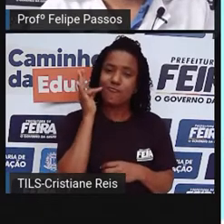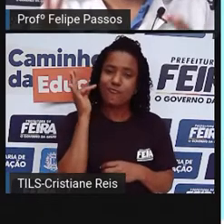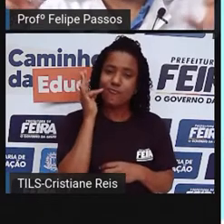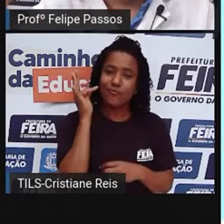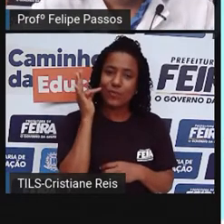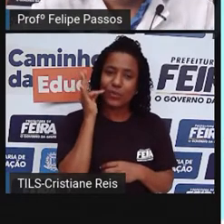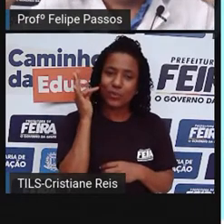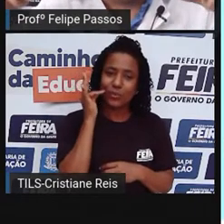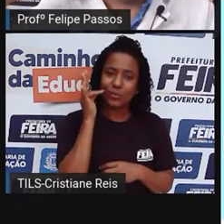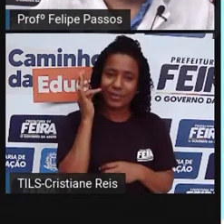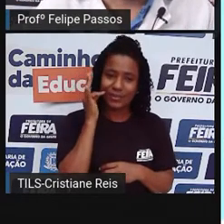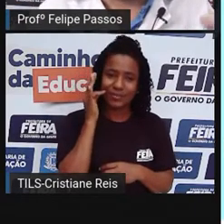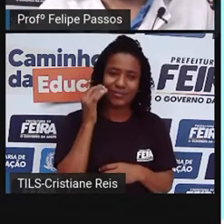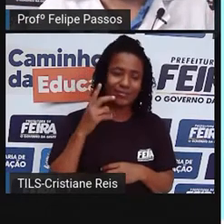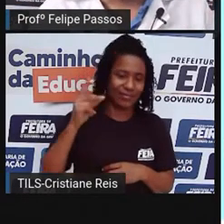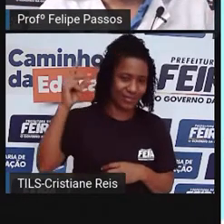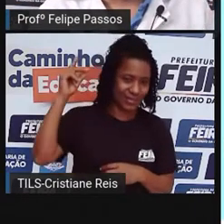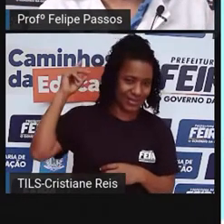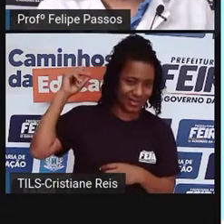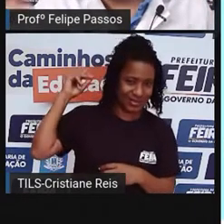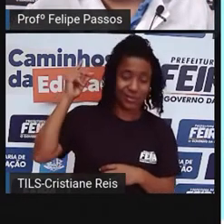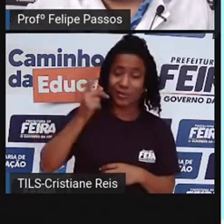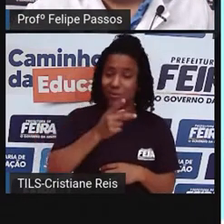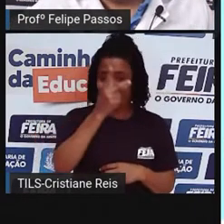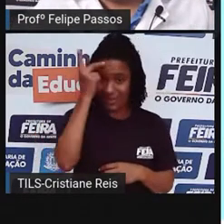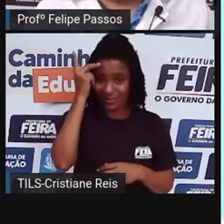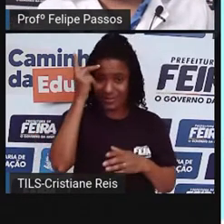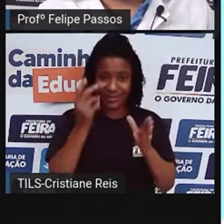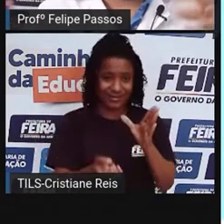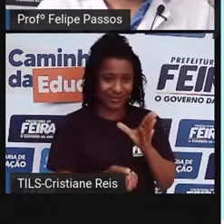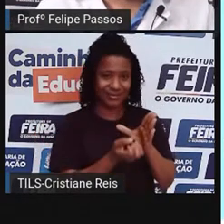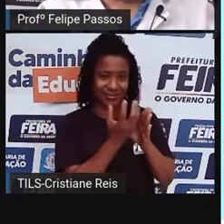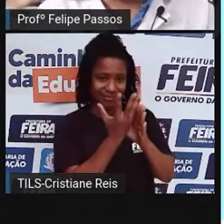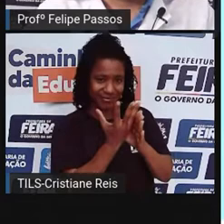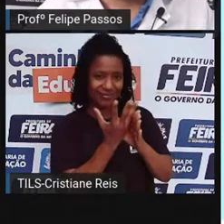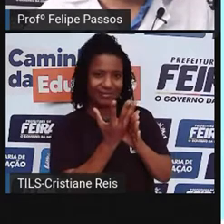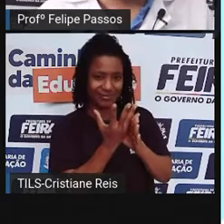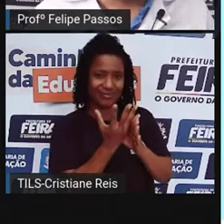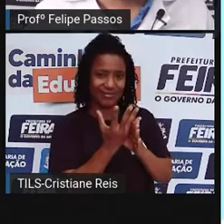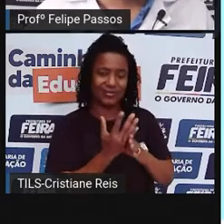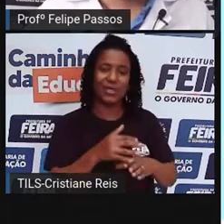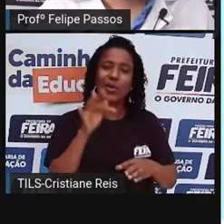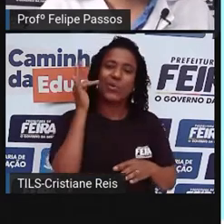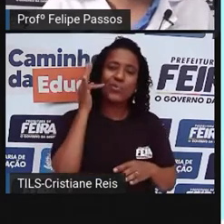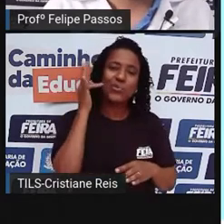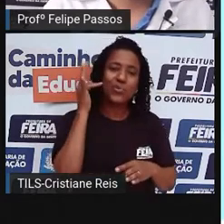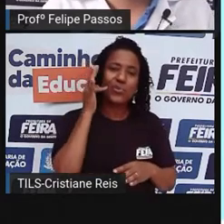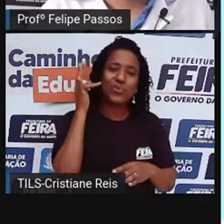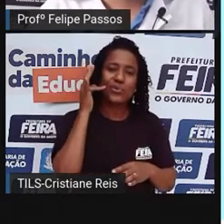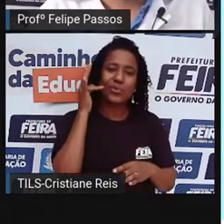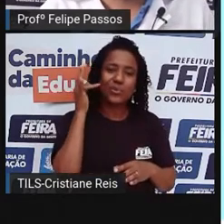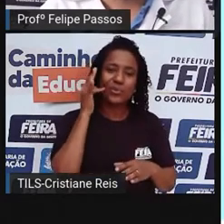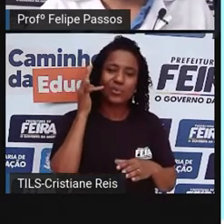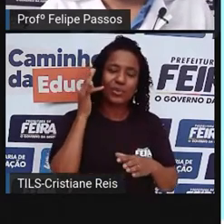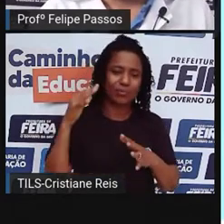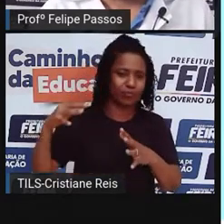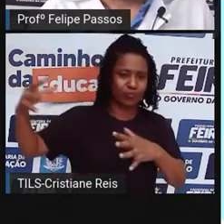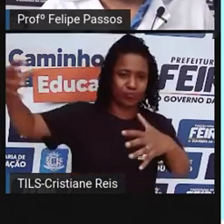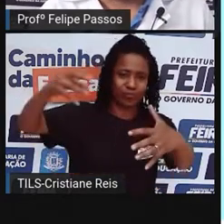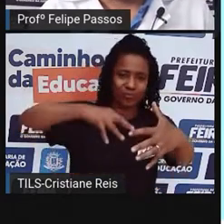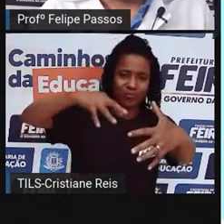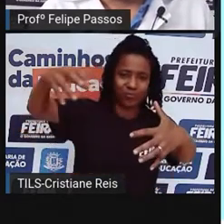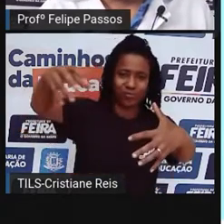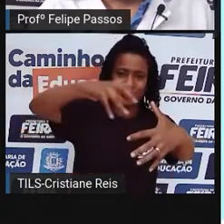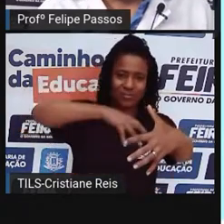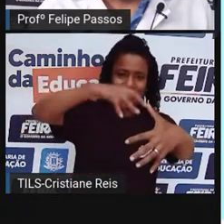no homem das cavernas, um homem pré-histórico que foi ali na floresta, catou várias frutas e agora ele vai levar todas essas frutas pra